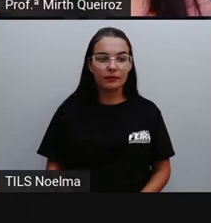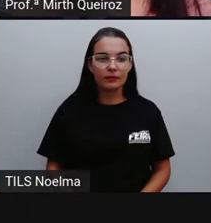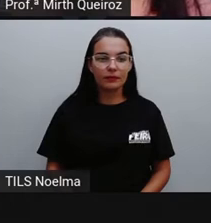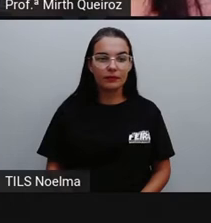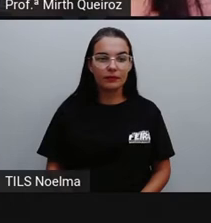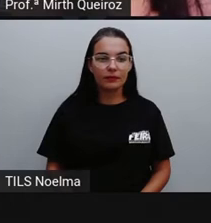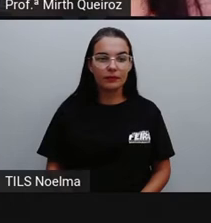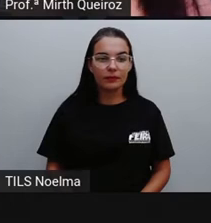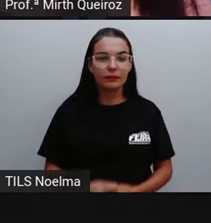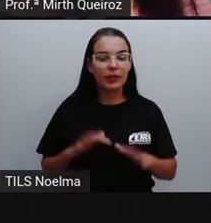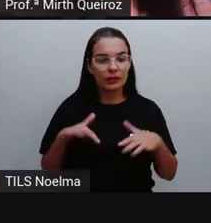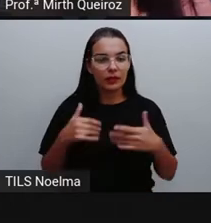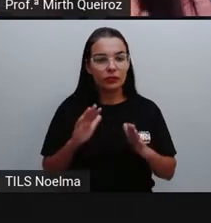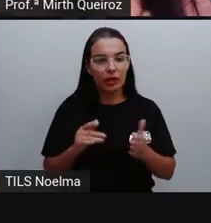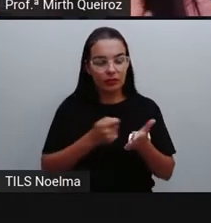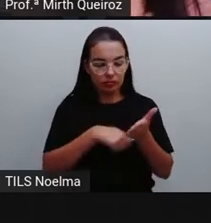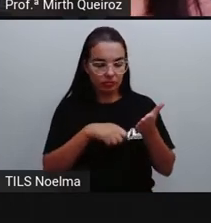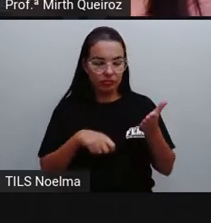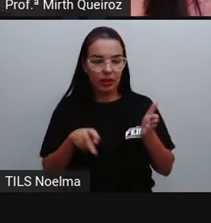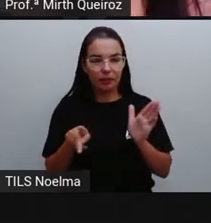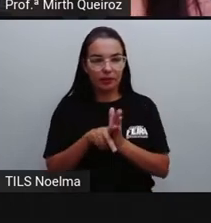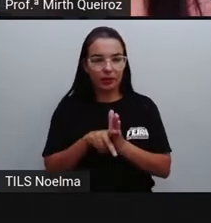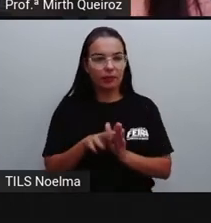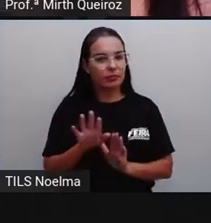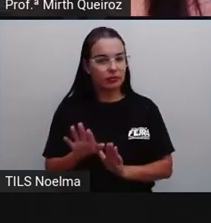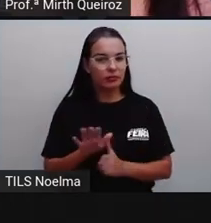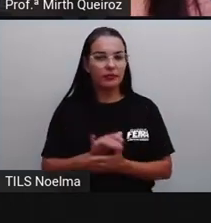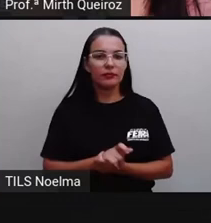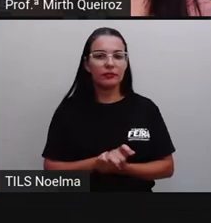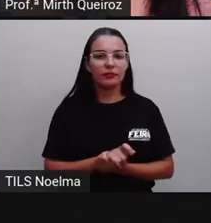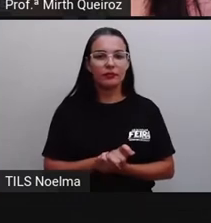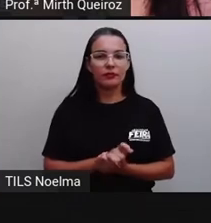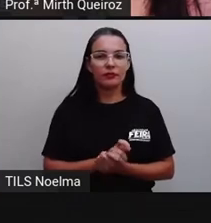assinatura de quem escreveu essa carta.